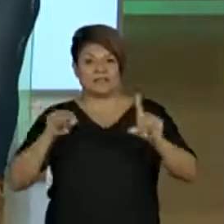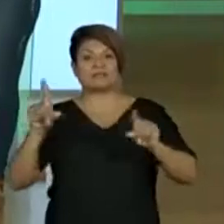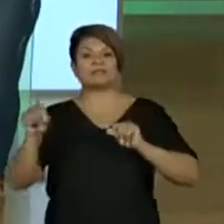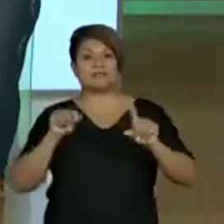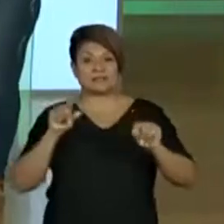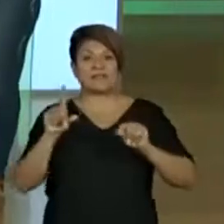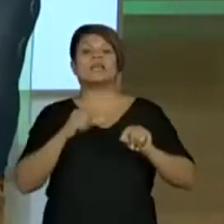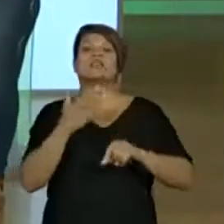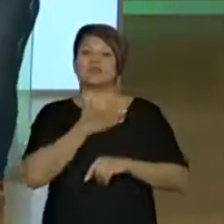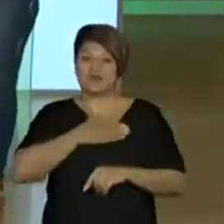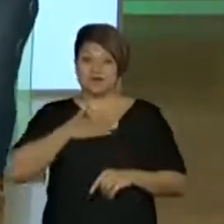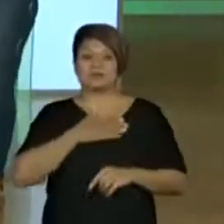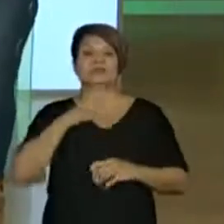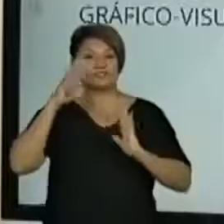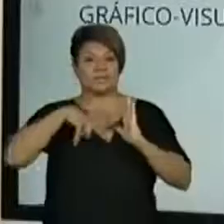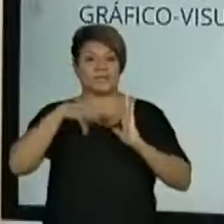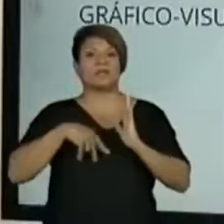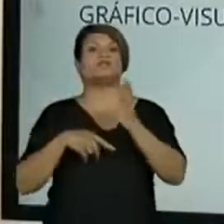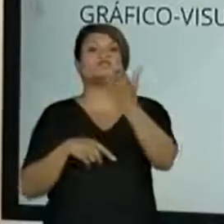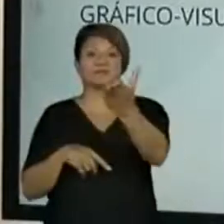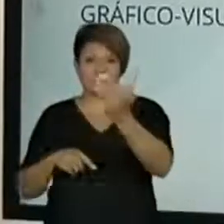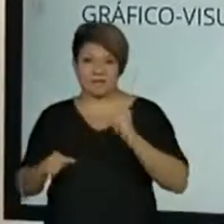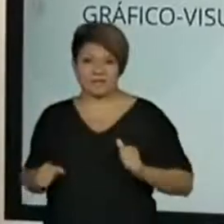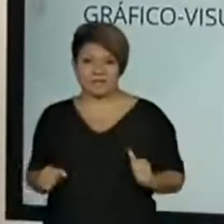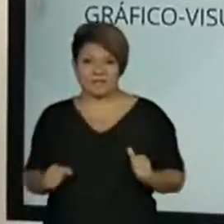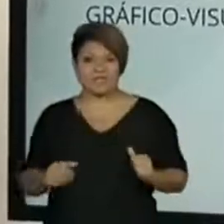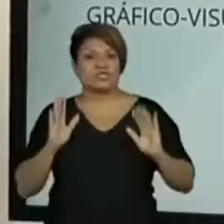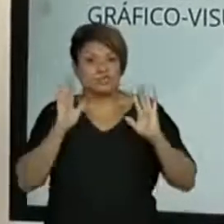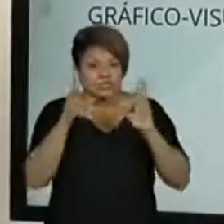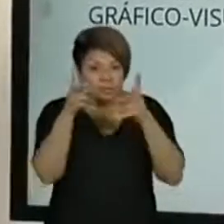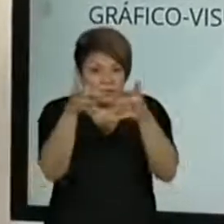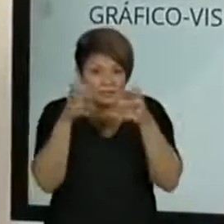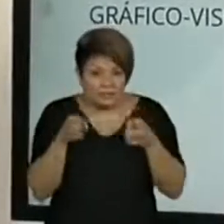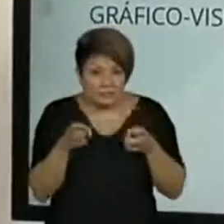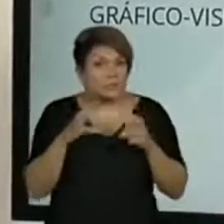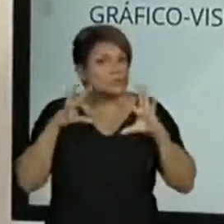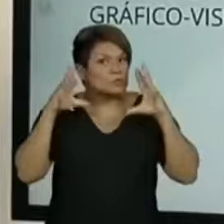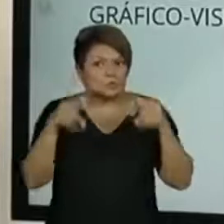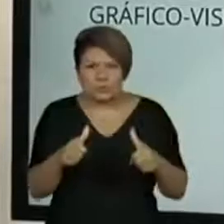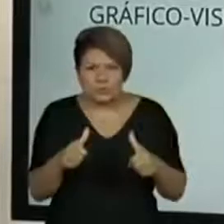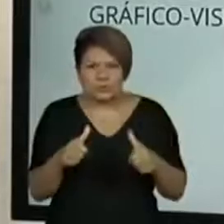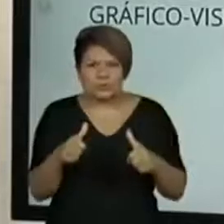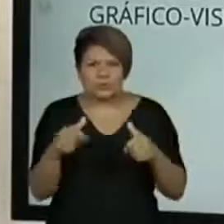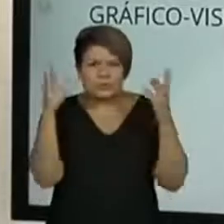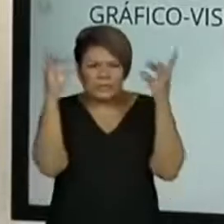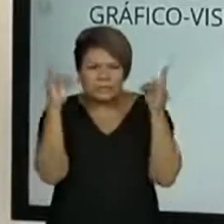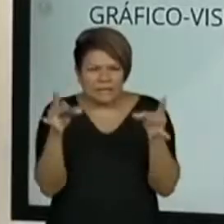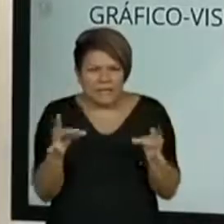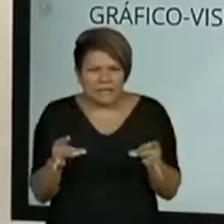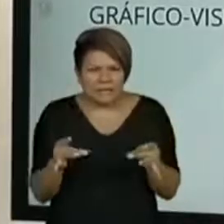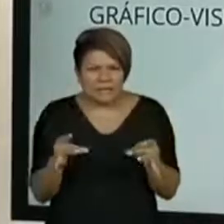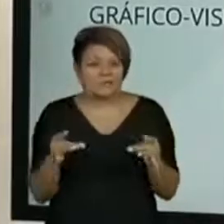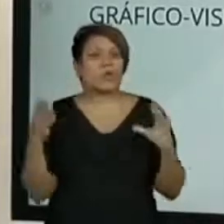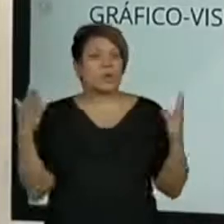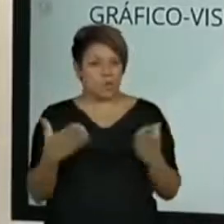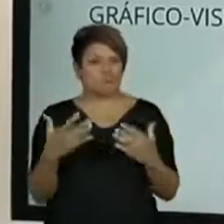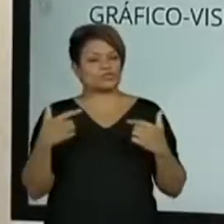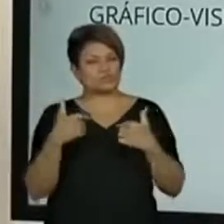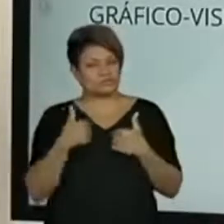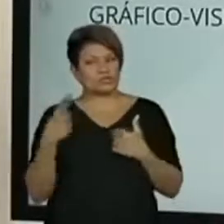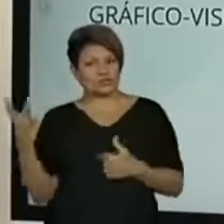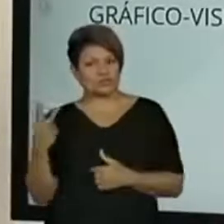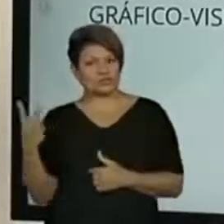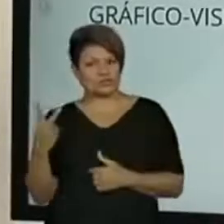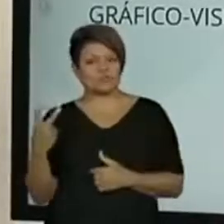eles gostam de ler. E vocês, já perceberam tudo, cada detalhe? Hoje a professora Kelly e a professora